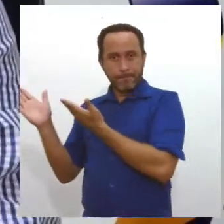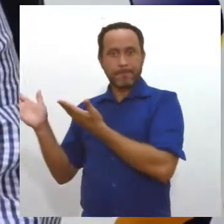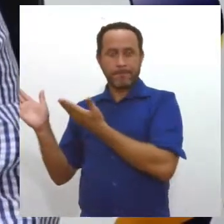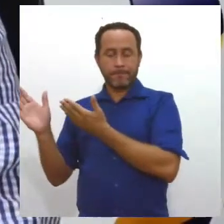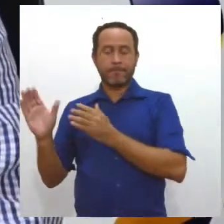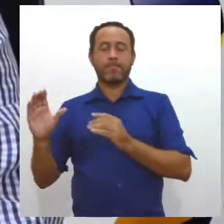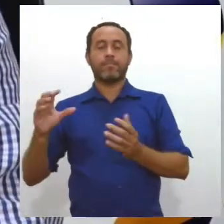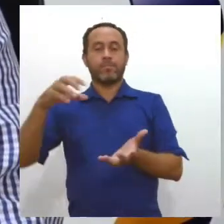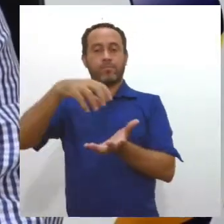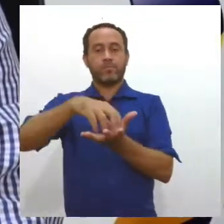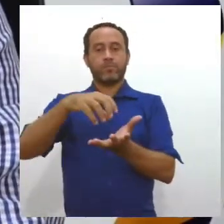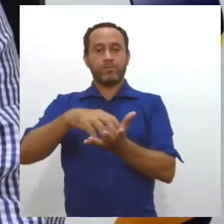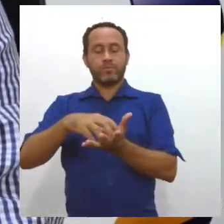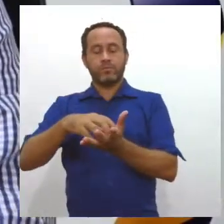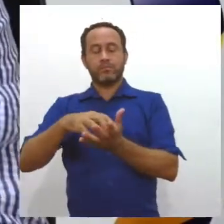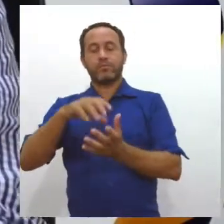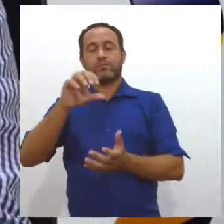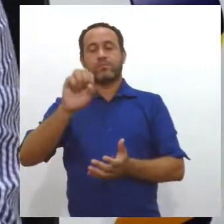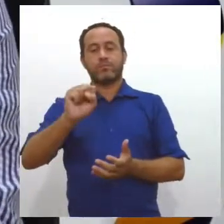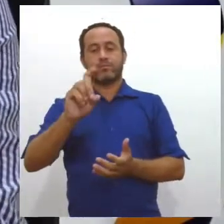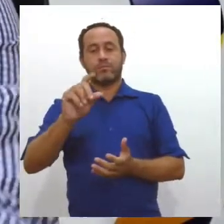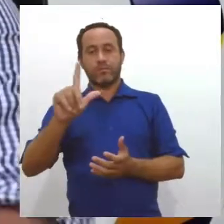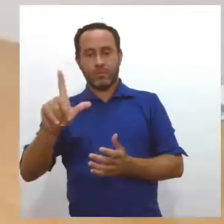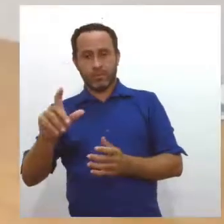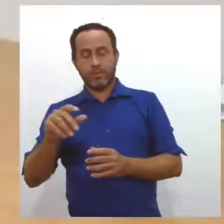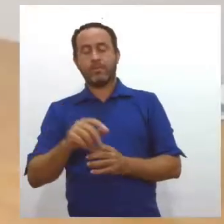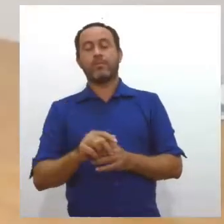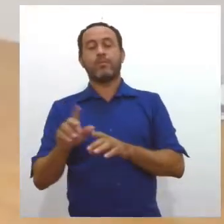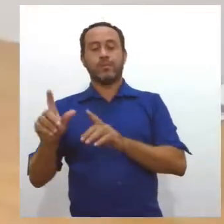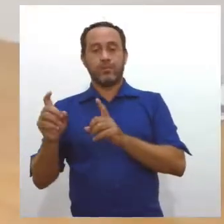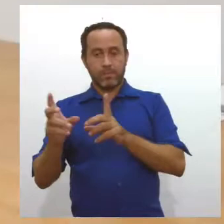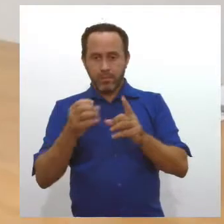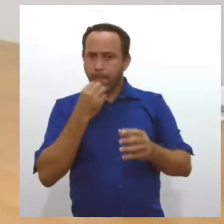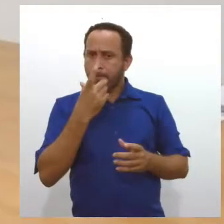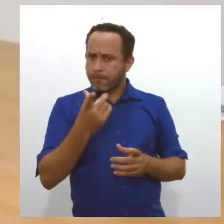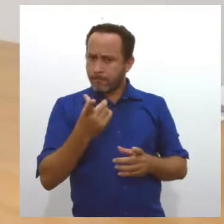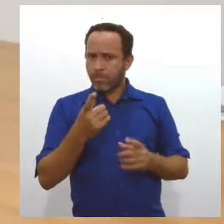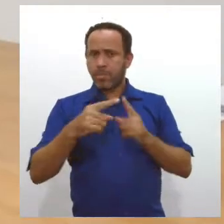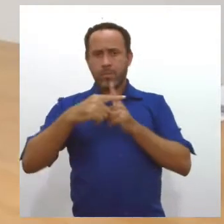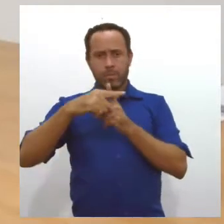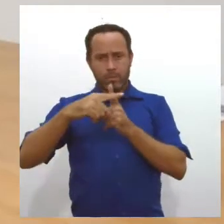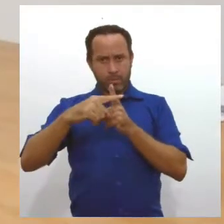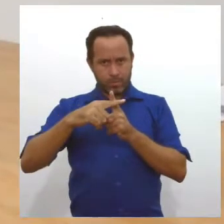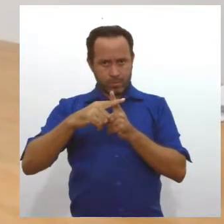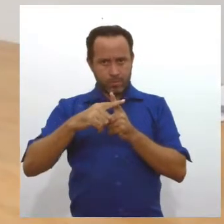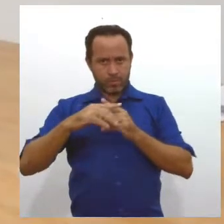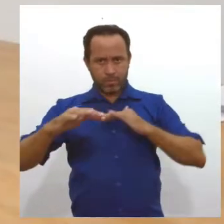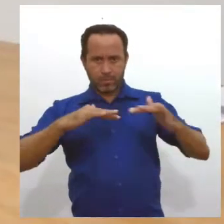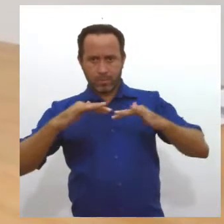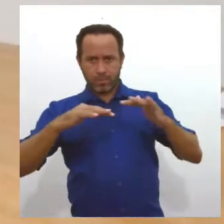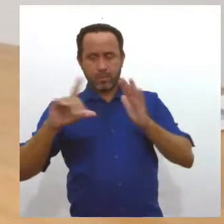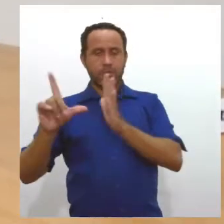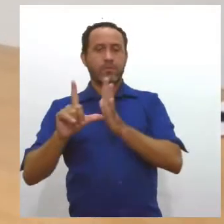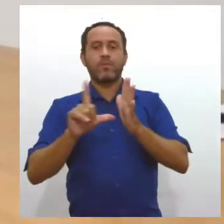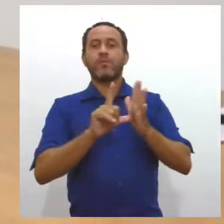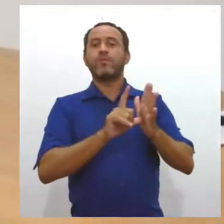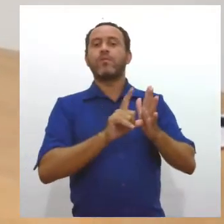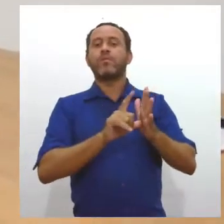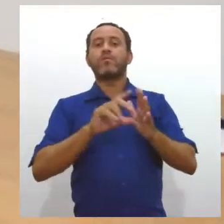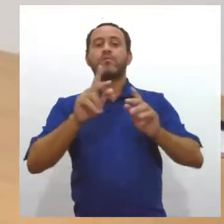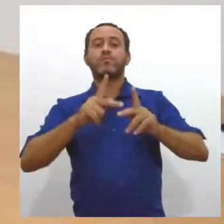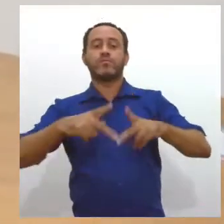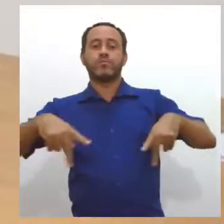Logistas, CDL, Breno Barreto, avaliou como positivo o funcionamento das lojas no comércio e nos